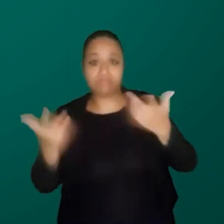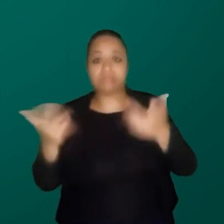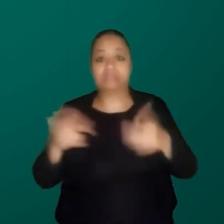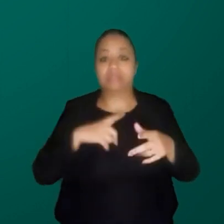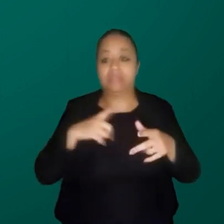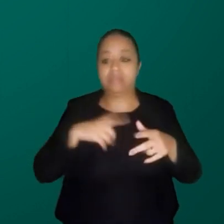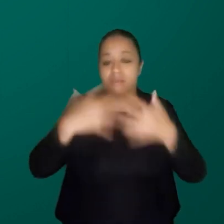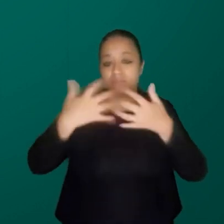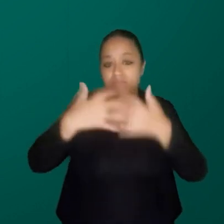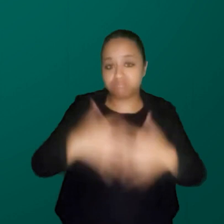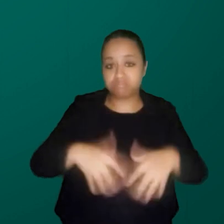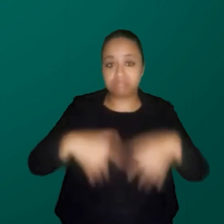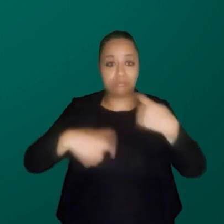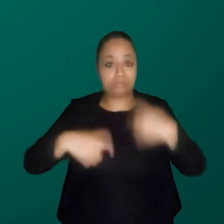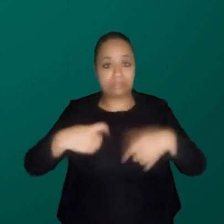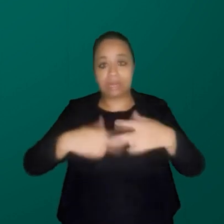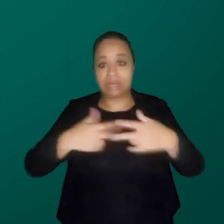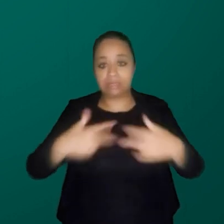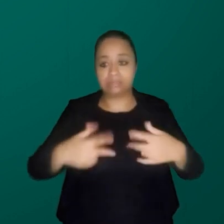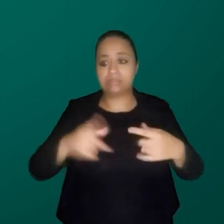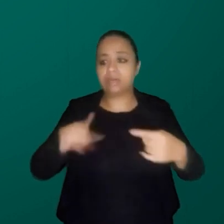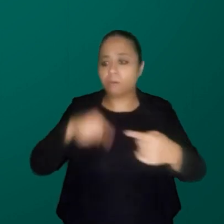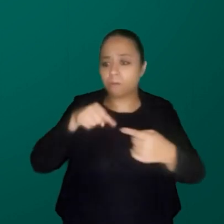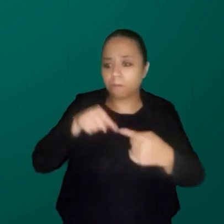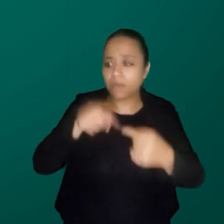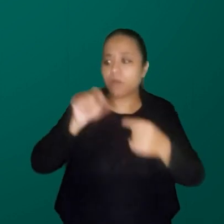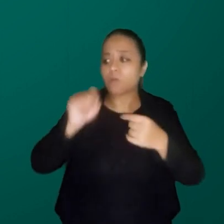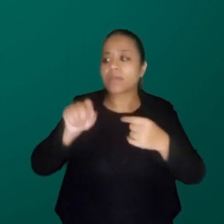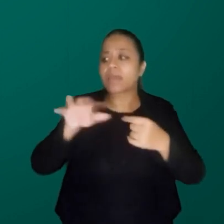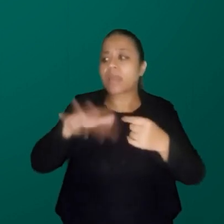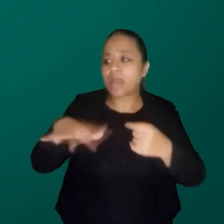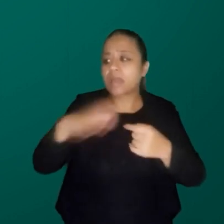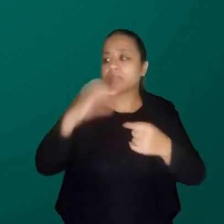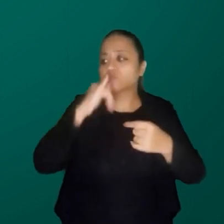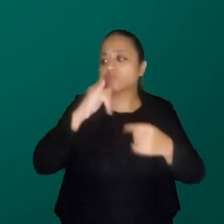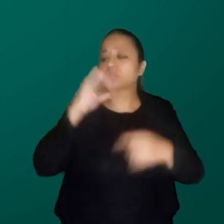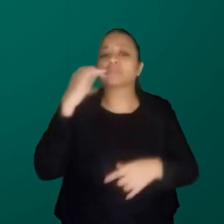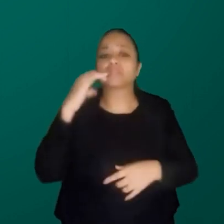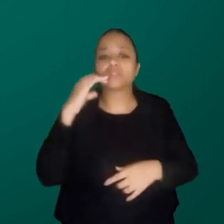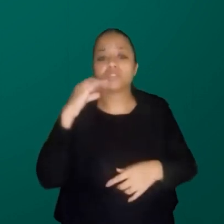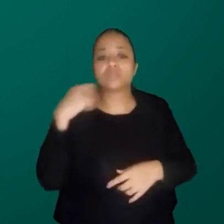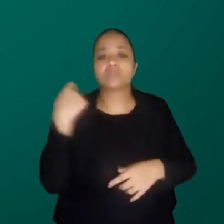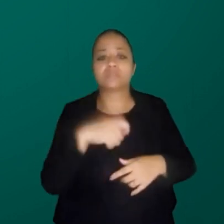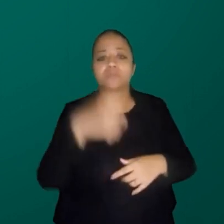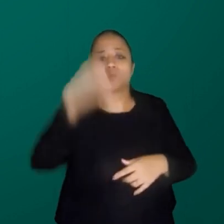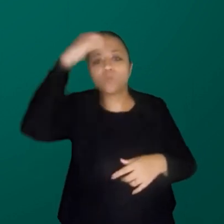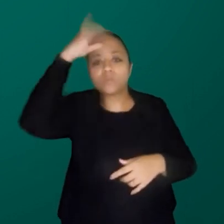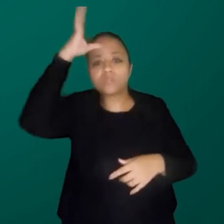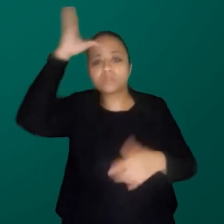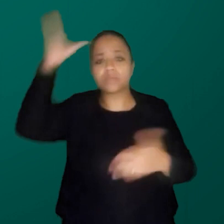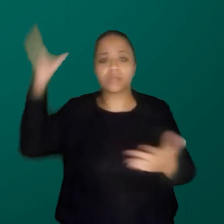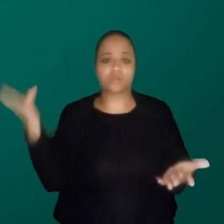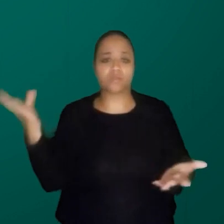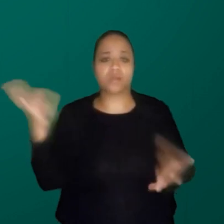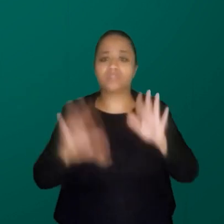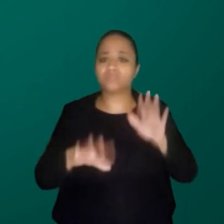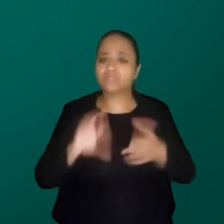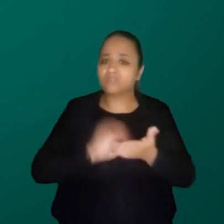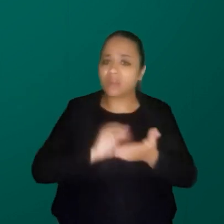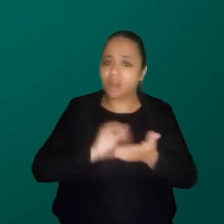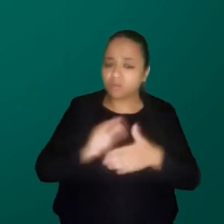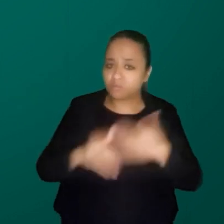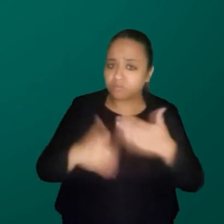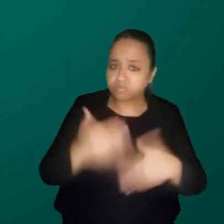diversidades têm a ver com divulgação científica, porque a gente passa a ter um conhecimento que não é produzido e muito menos